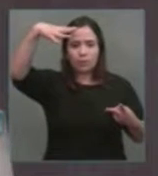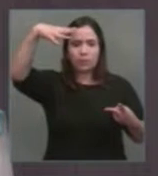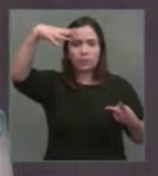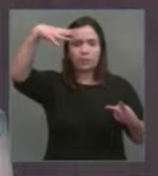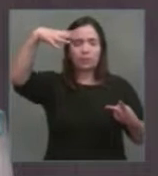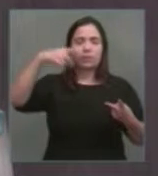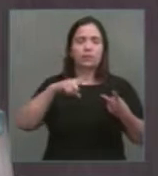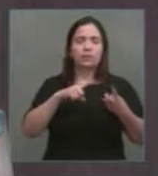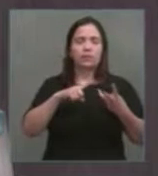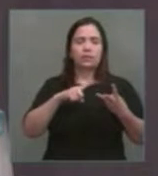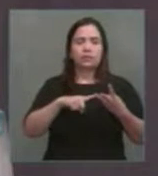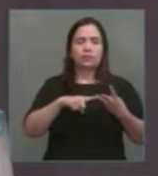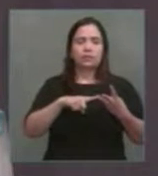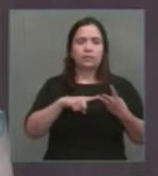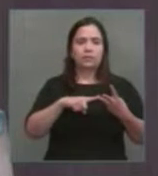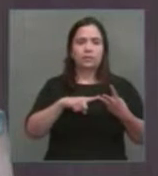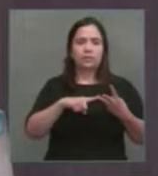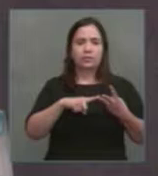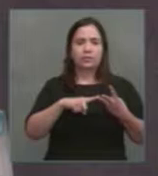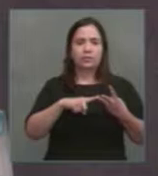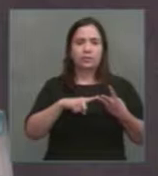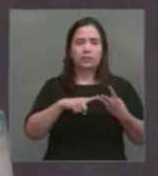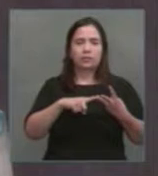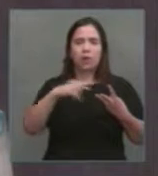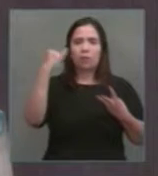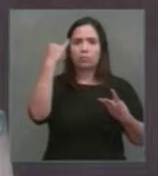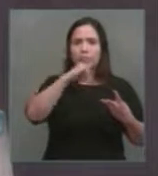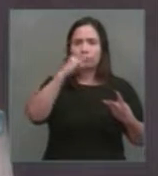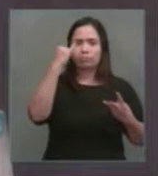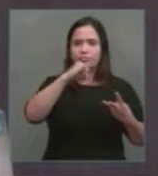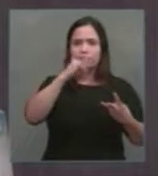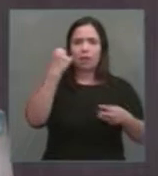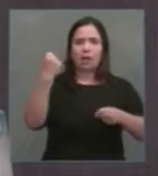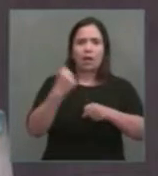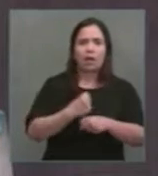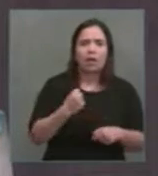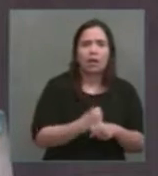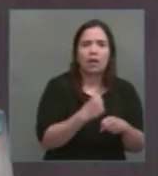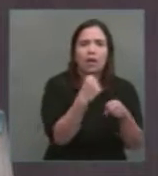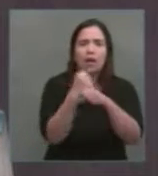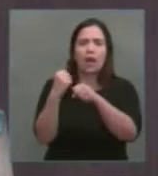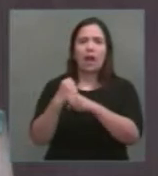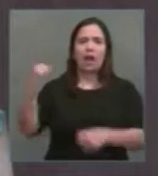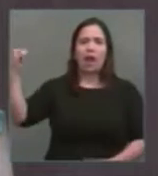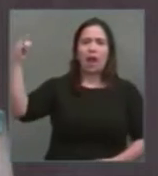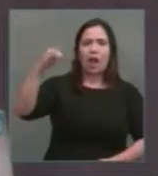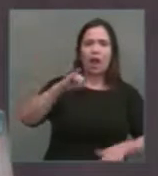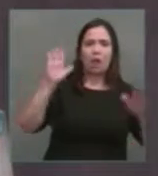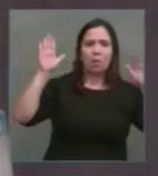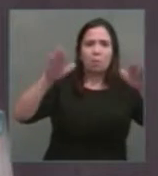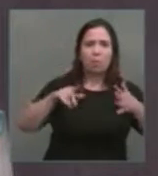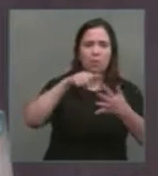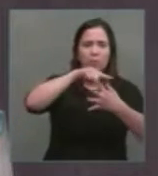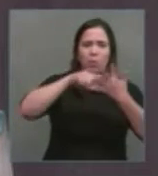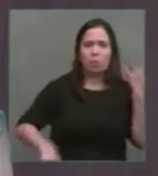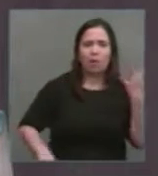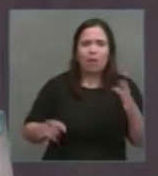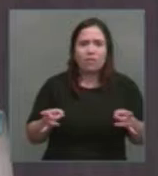uma parcela da siderurgia, a infraestrutura viária, para as corporações.